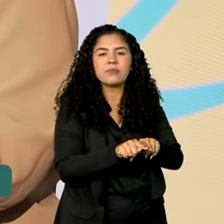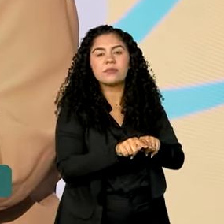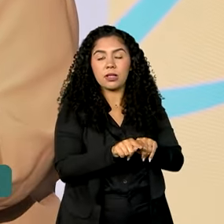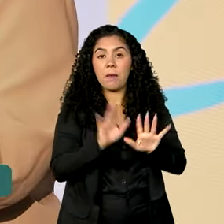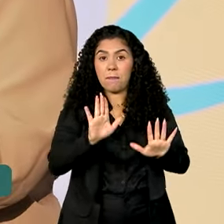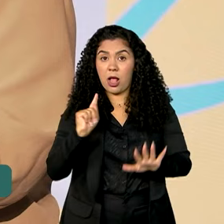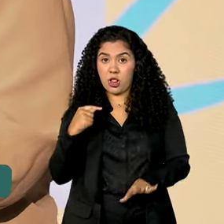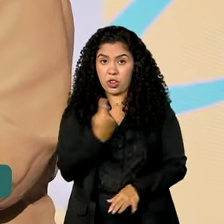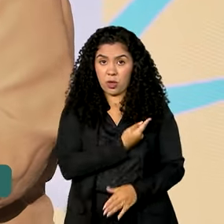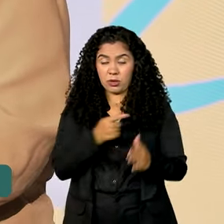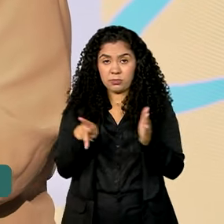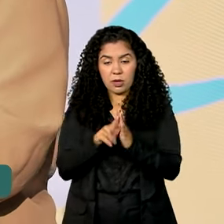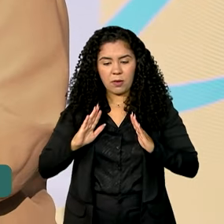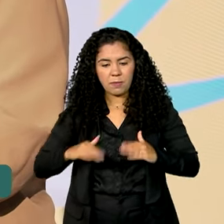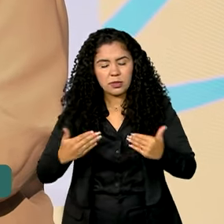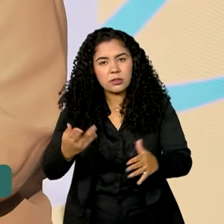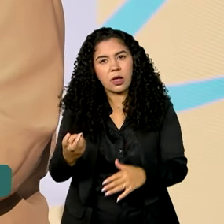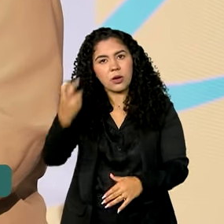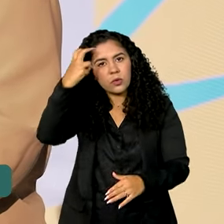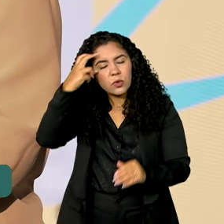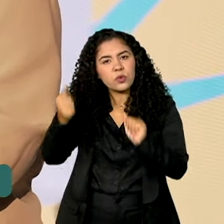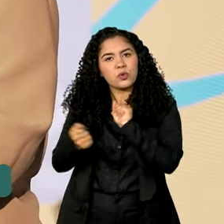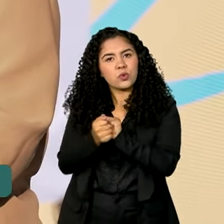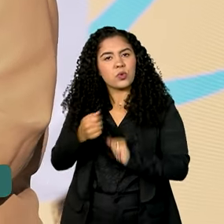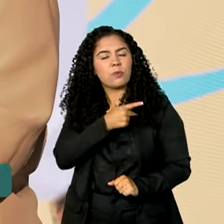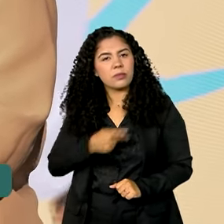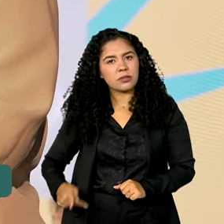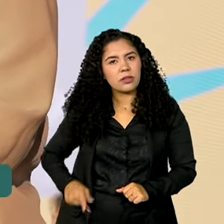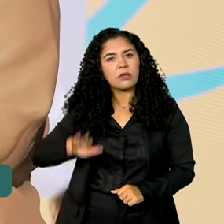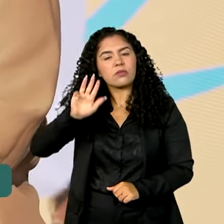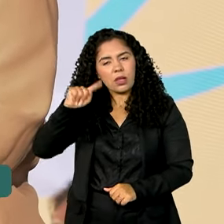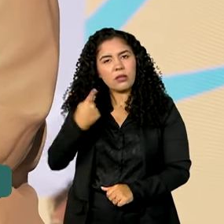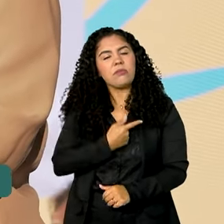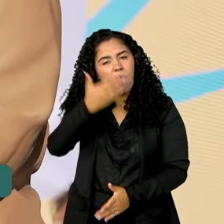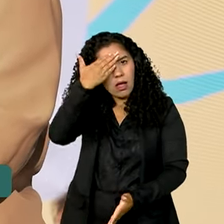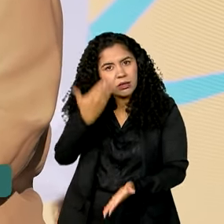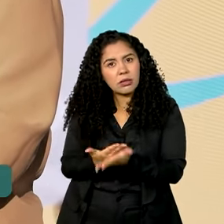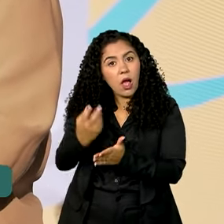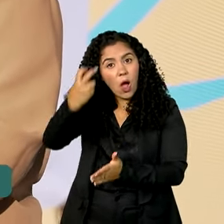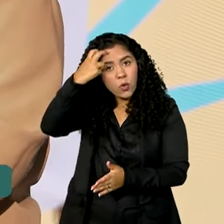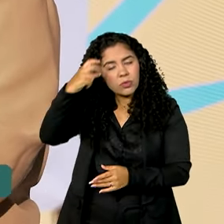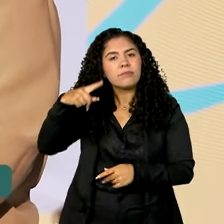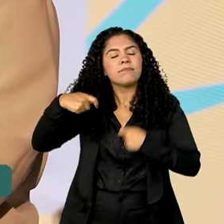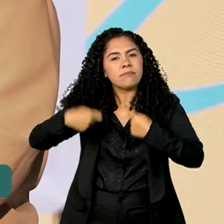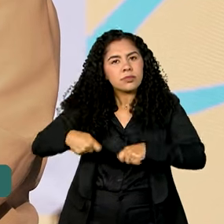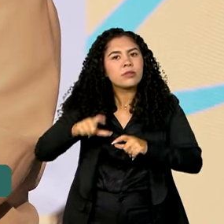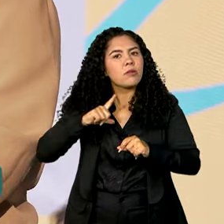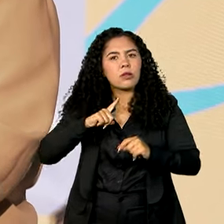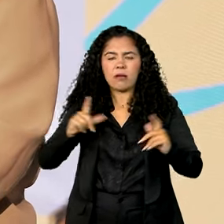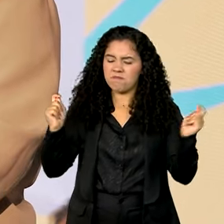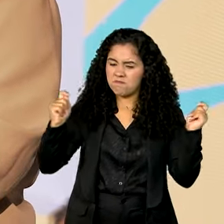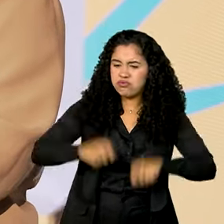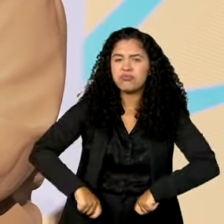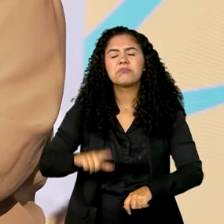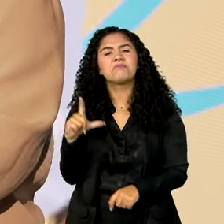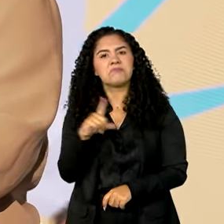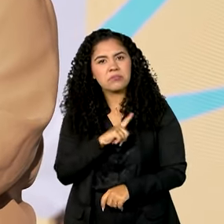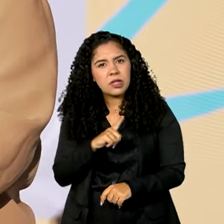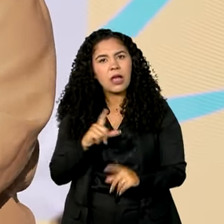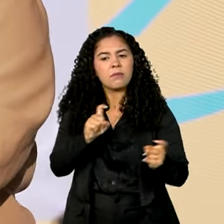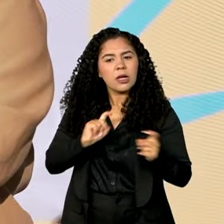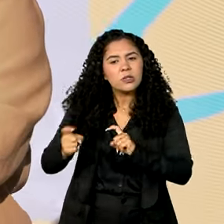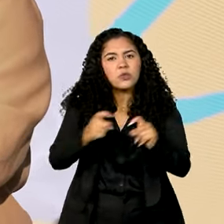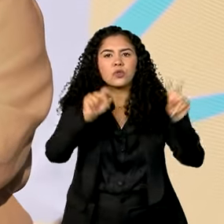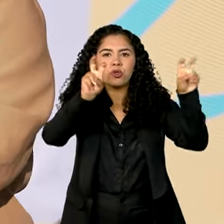Ministério da Cultura, do governo do presidente Lula, acreditamos que a cultura deve ser considerada em todo o seu potencial nas discussões